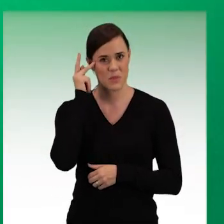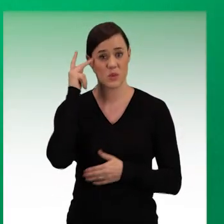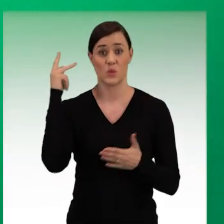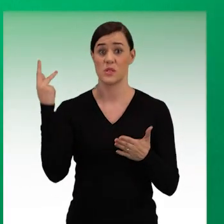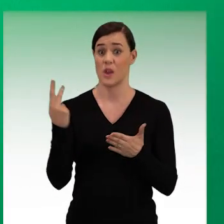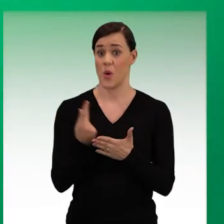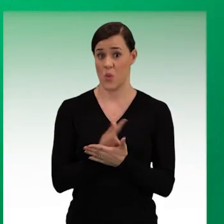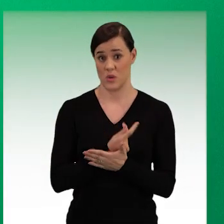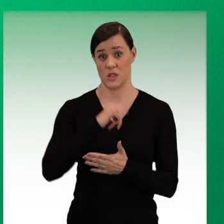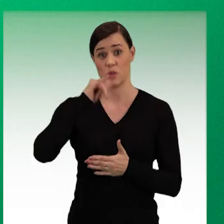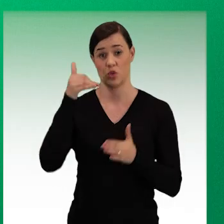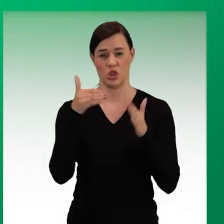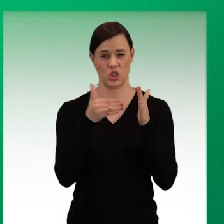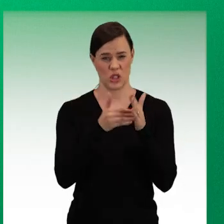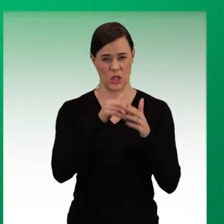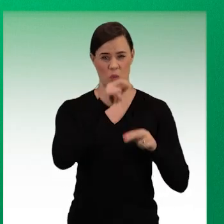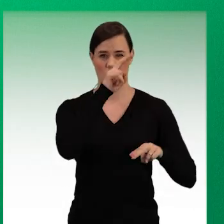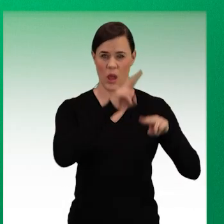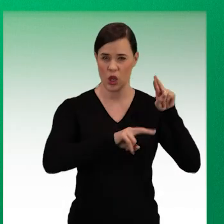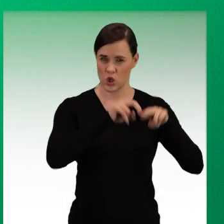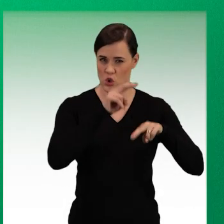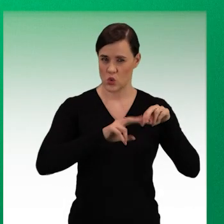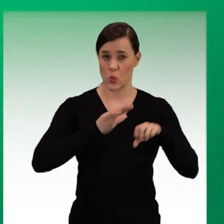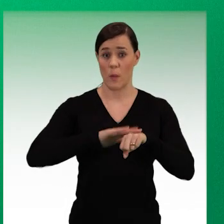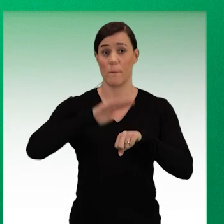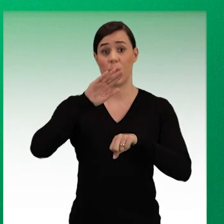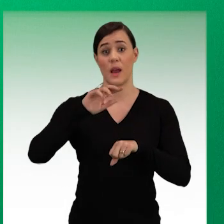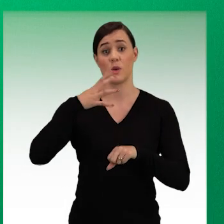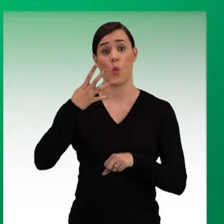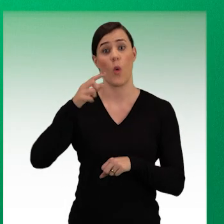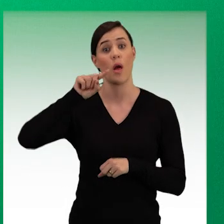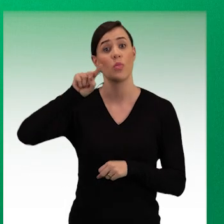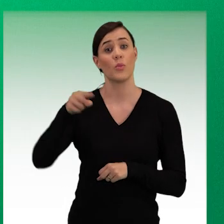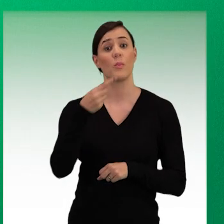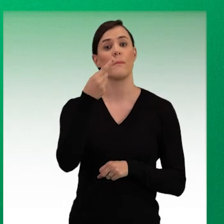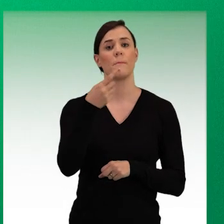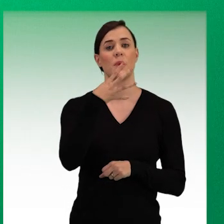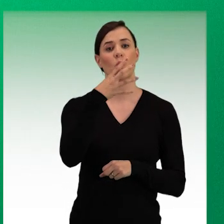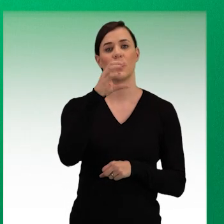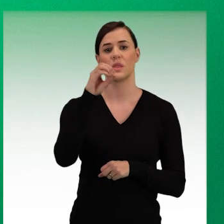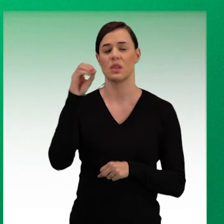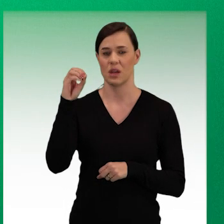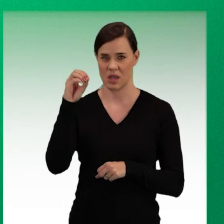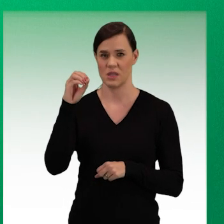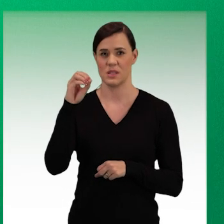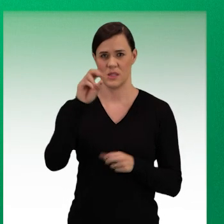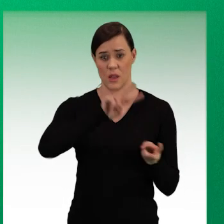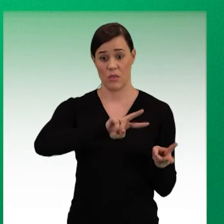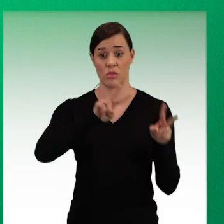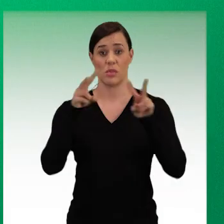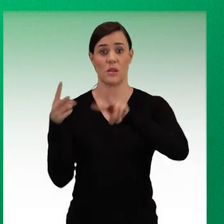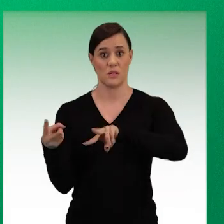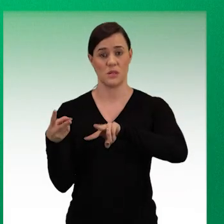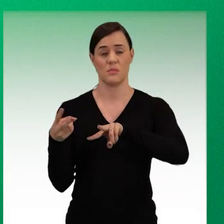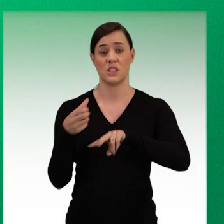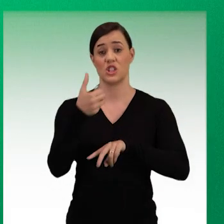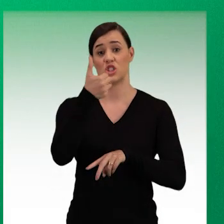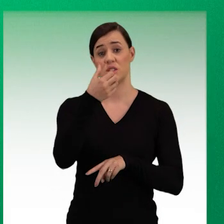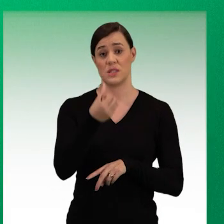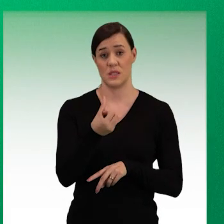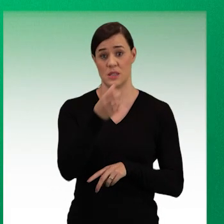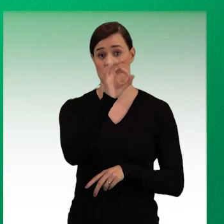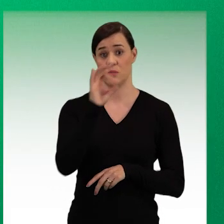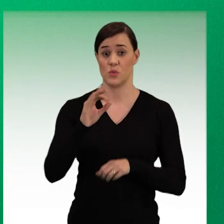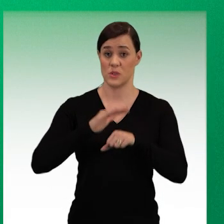Foram realizados, de janeiro a junho deste ano, mais de 4.300 transplantes, 16% a mais que no